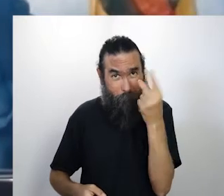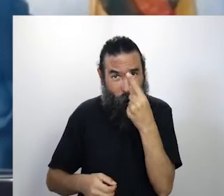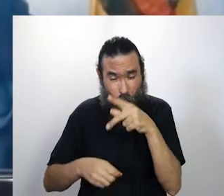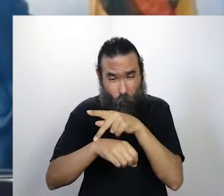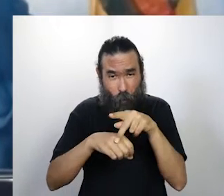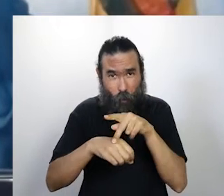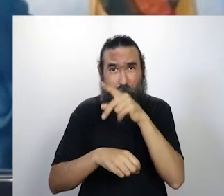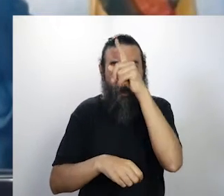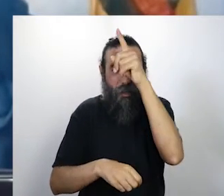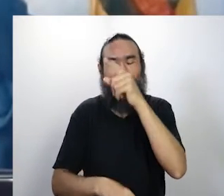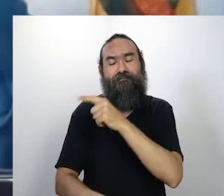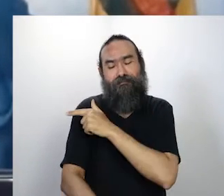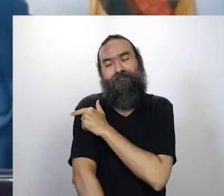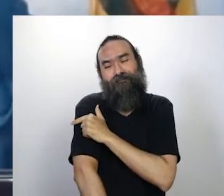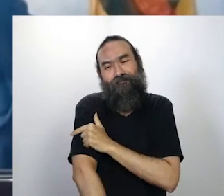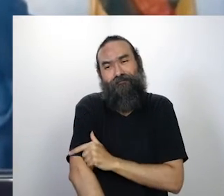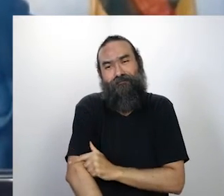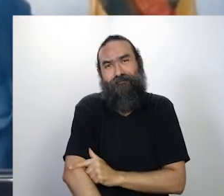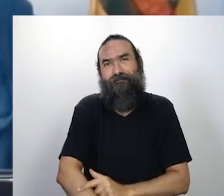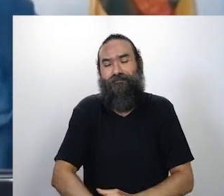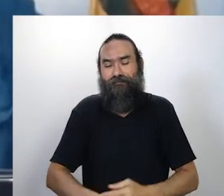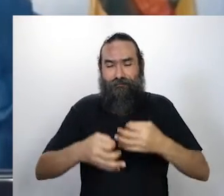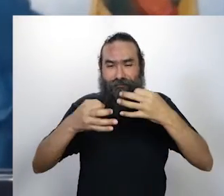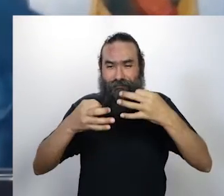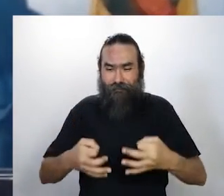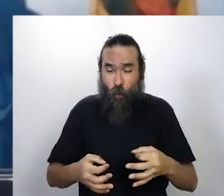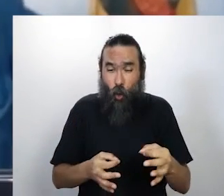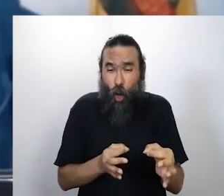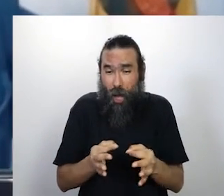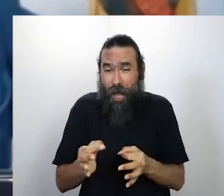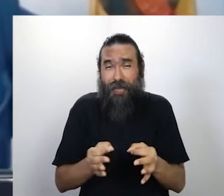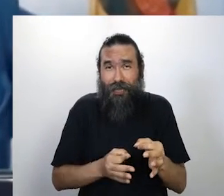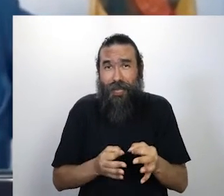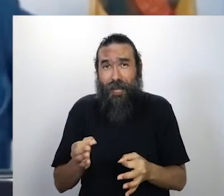mesmo e já tem essa preocupação histórica.